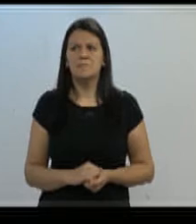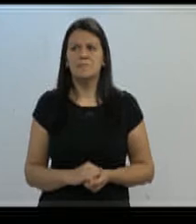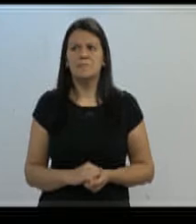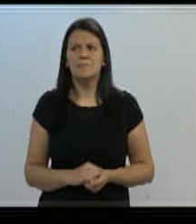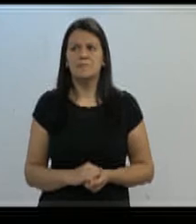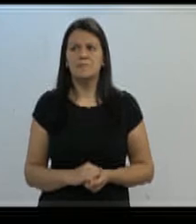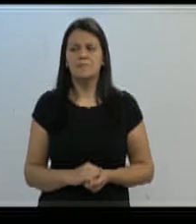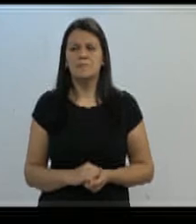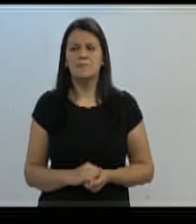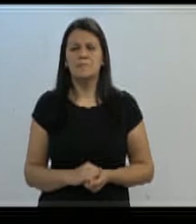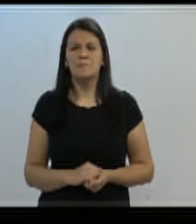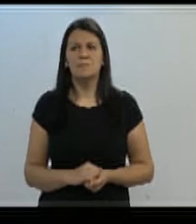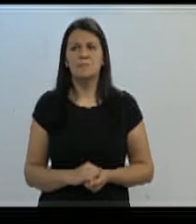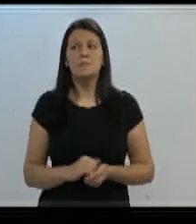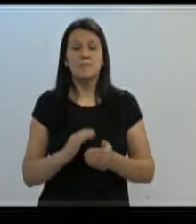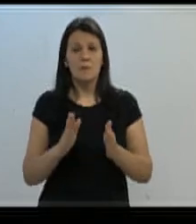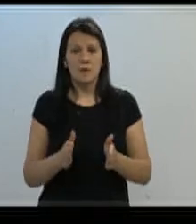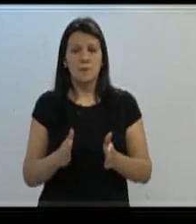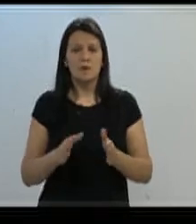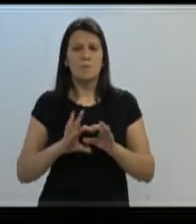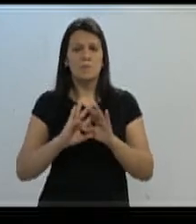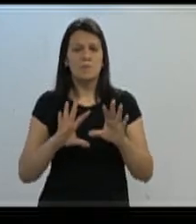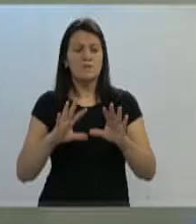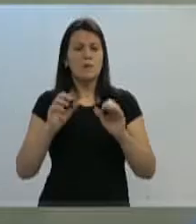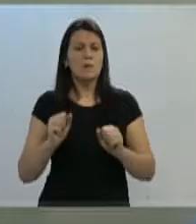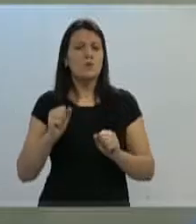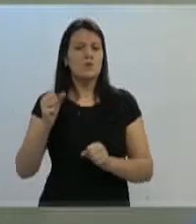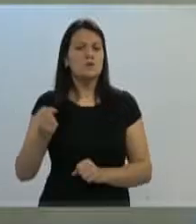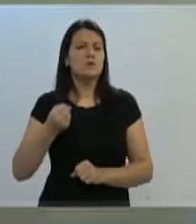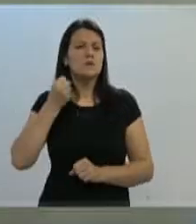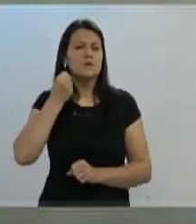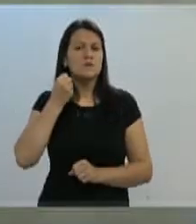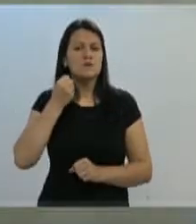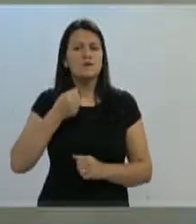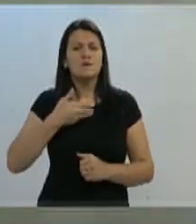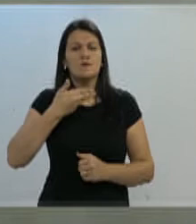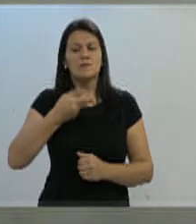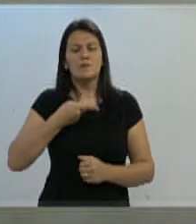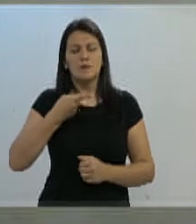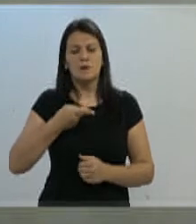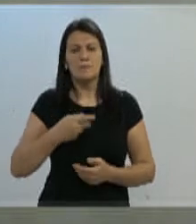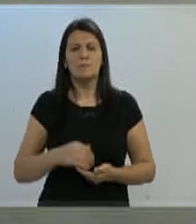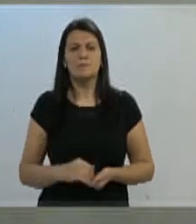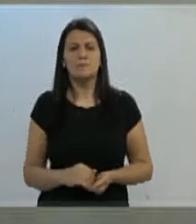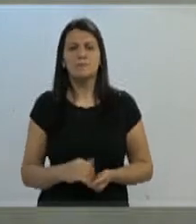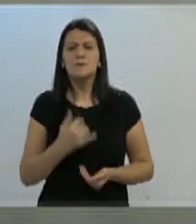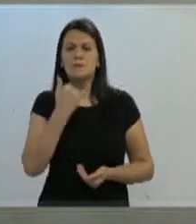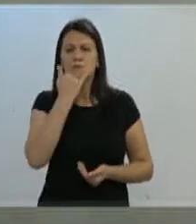Vamos ouvir, então, com autorização do orador, em a parte, vereador Alexandre Caminho.